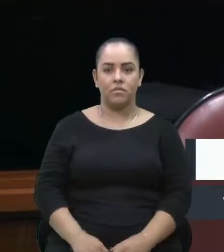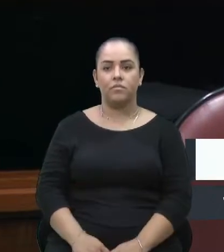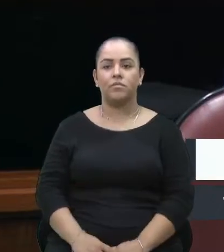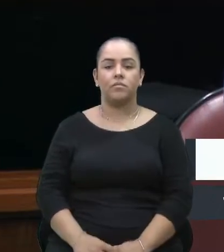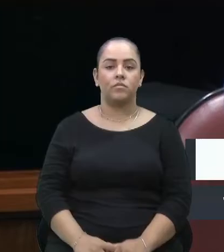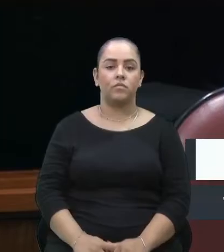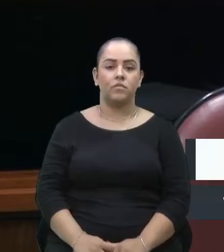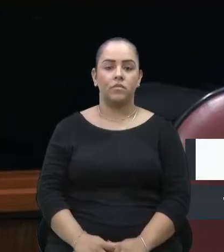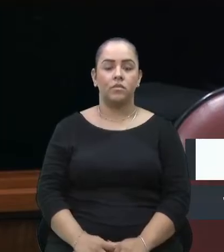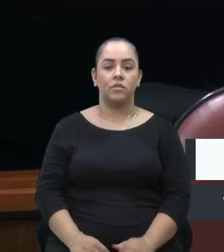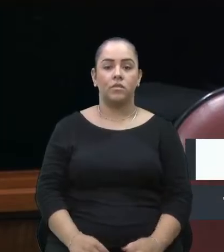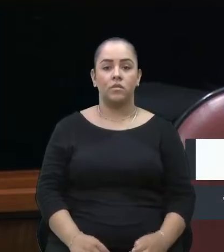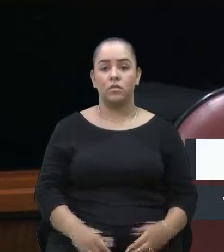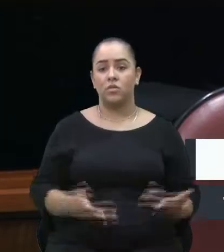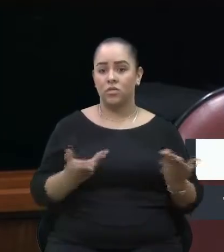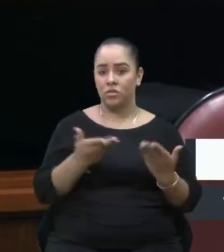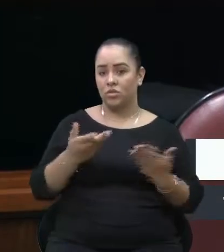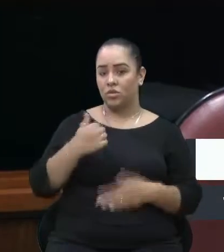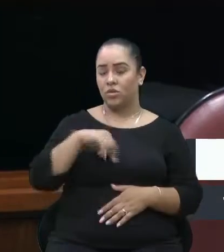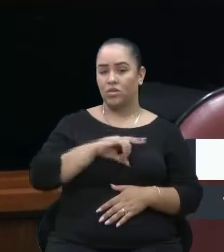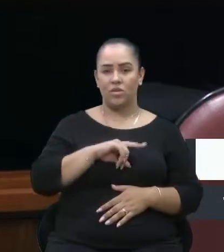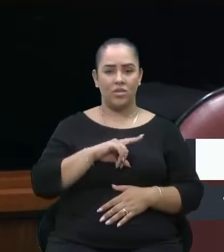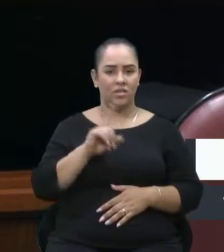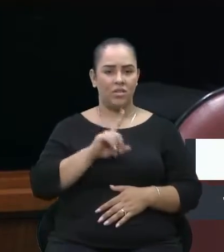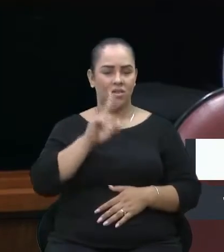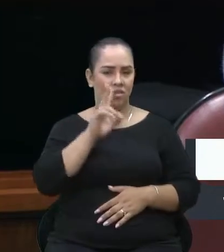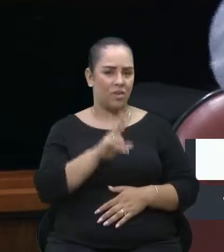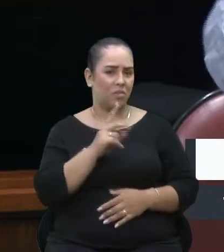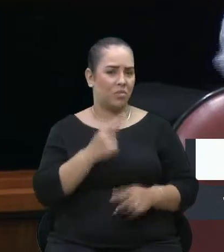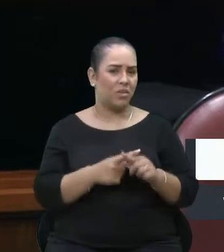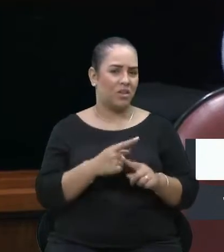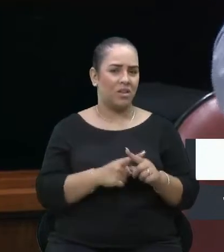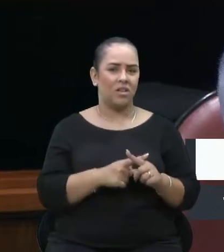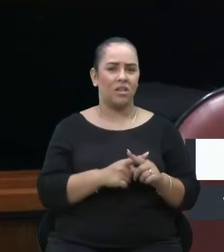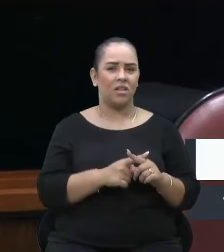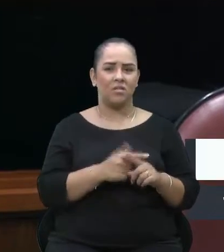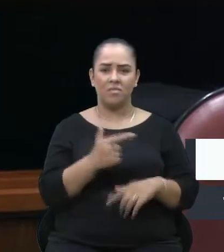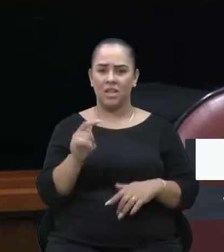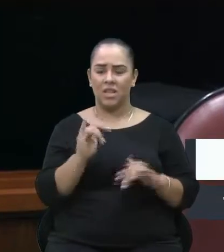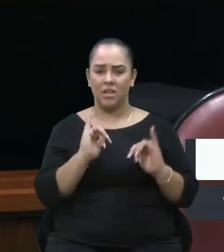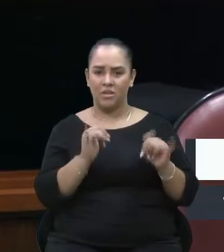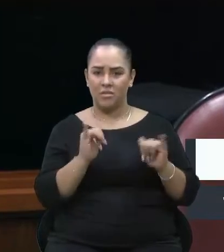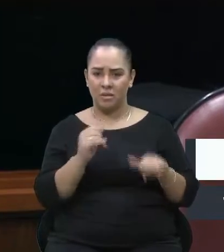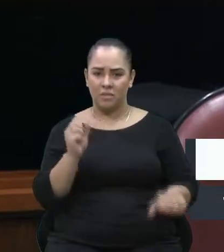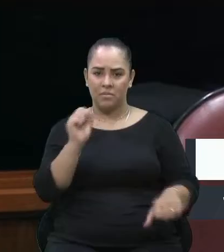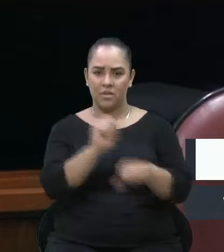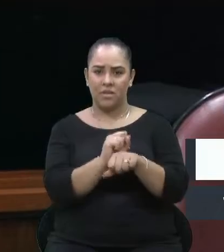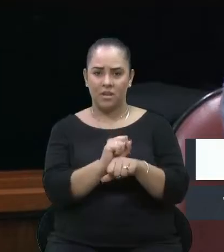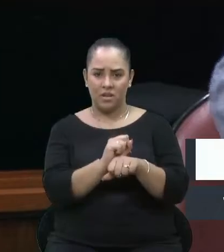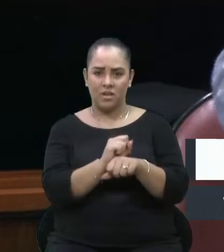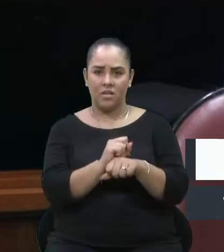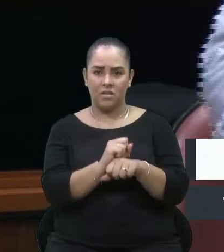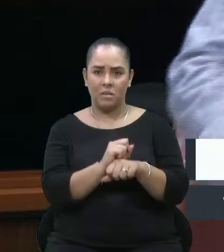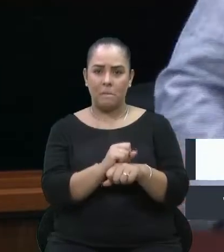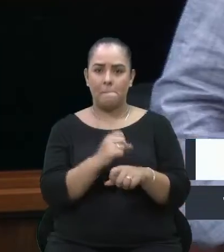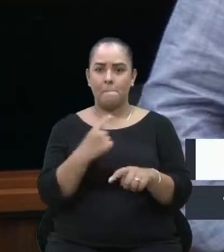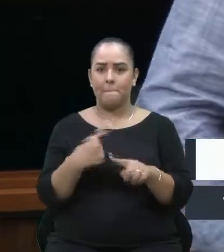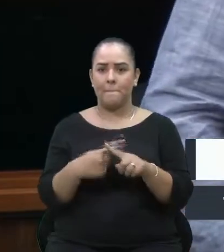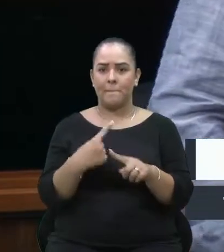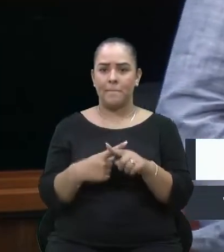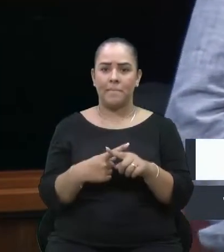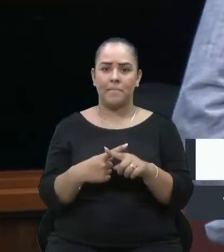Hoje não se vê, vereador Felipe, há muitos anos não se vê, nem o ônibus parado, no corredor de ônibus, porque o corredor está